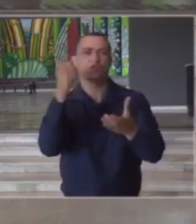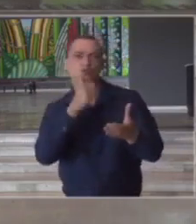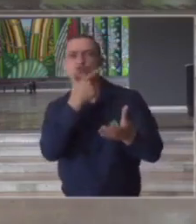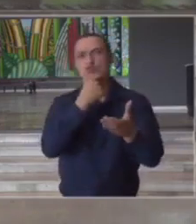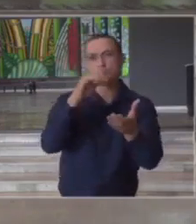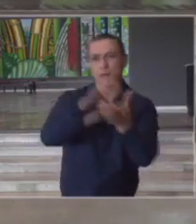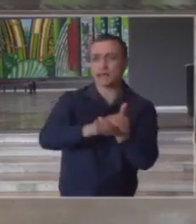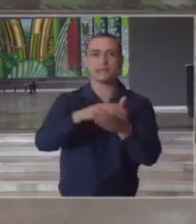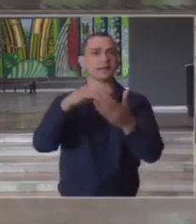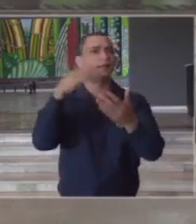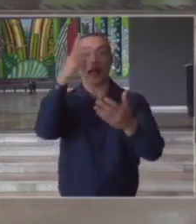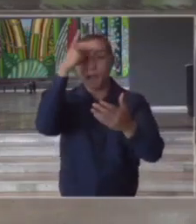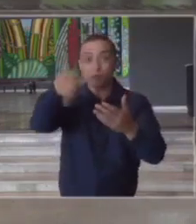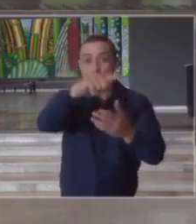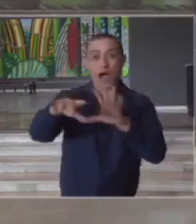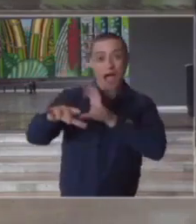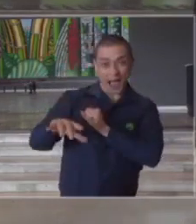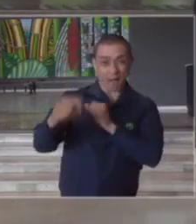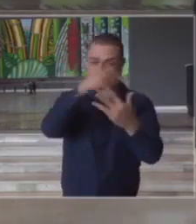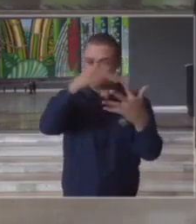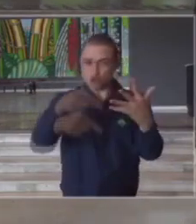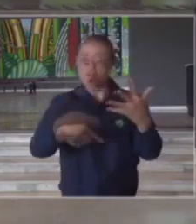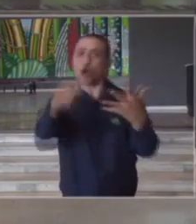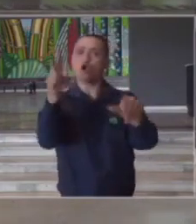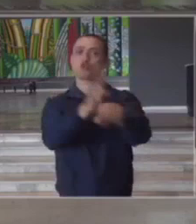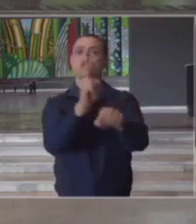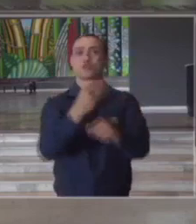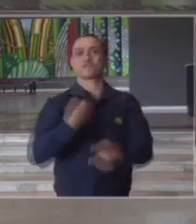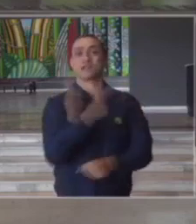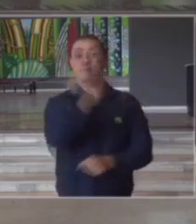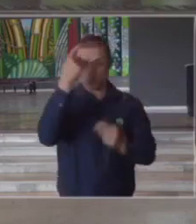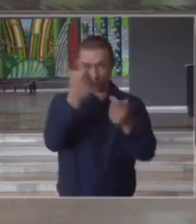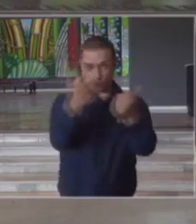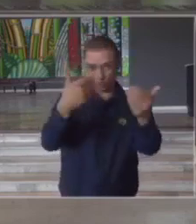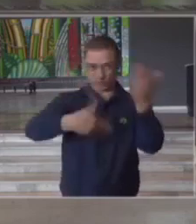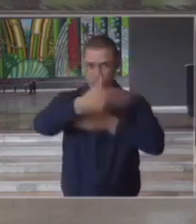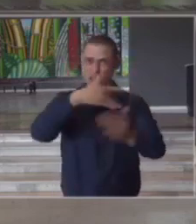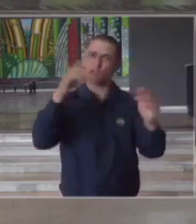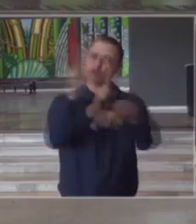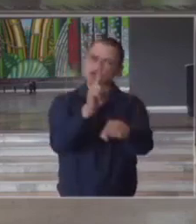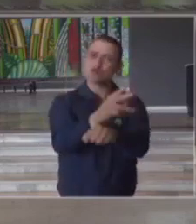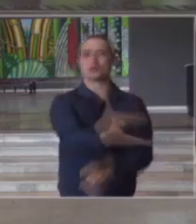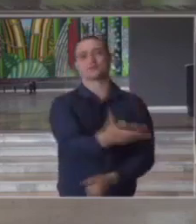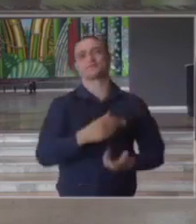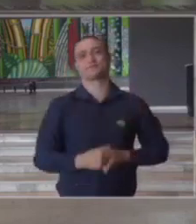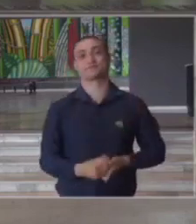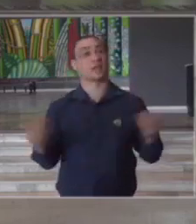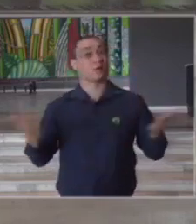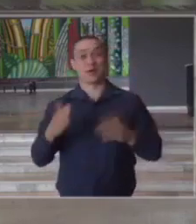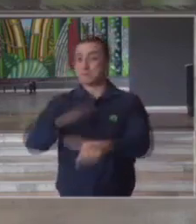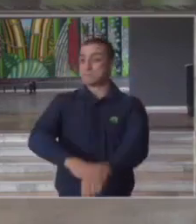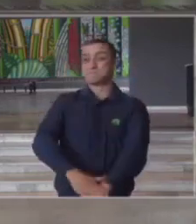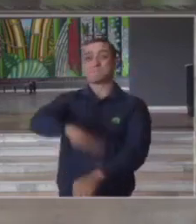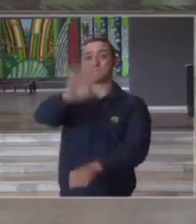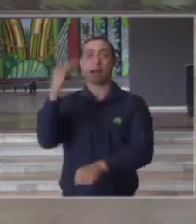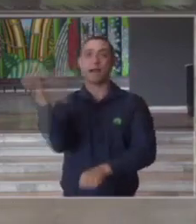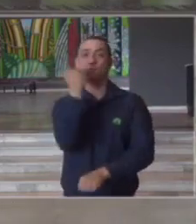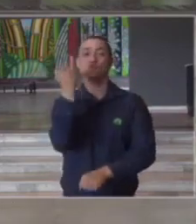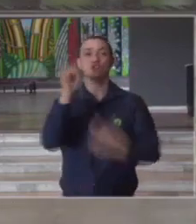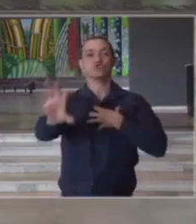esposas das pessoas que você gosta e das pessoas com as quais você convive mais do que nunca nós precisamos de